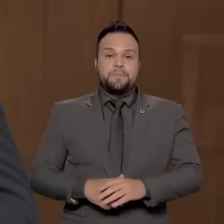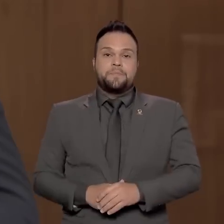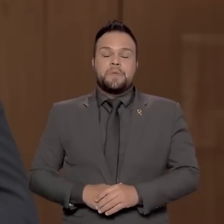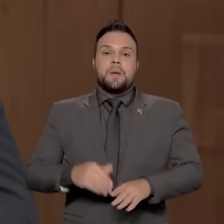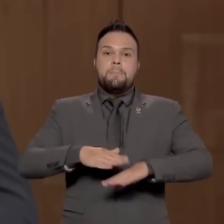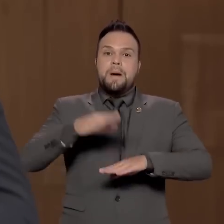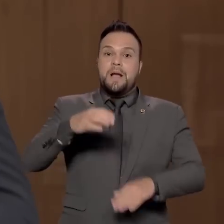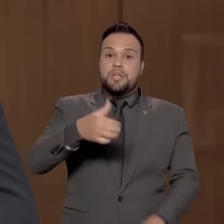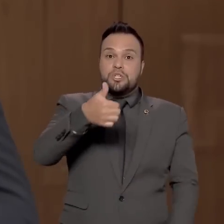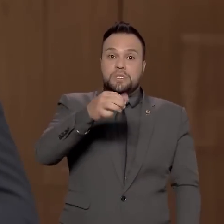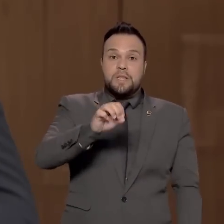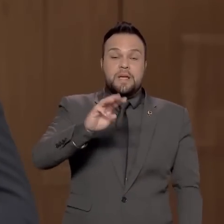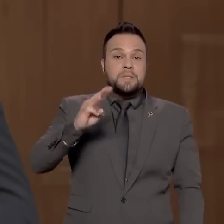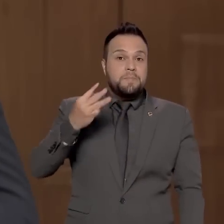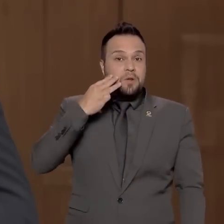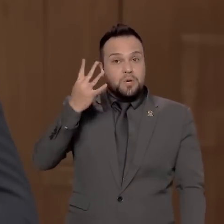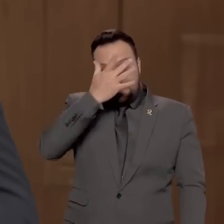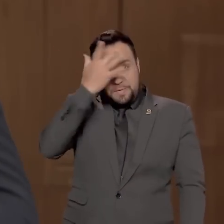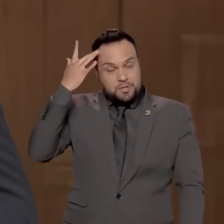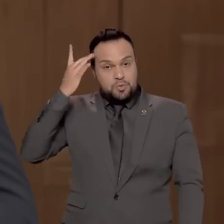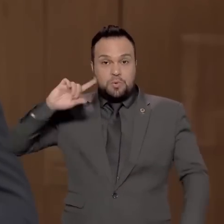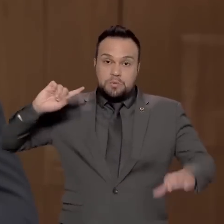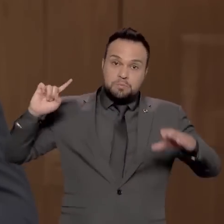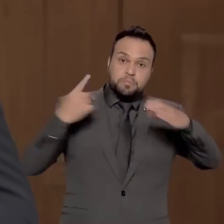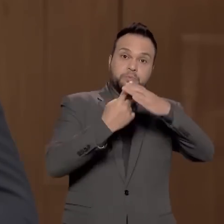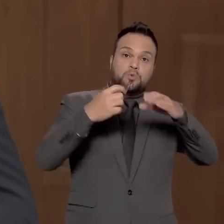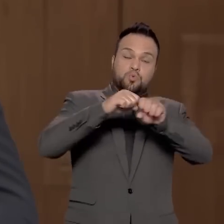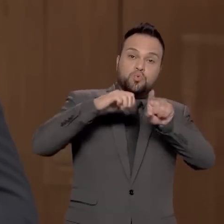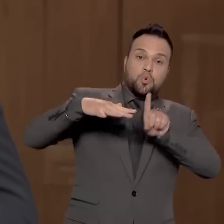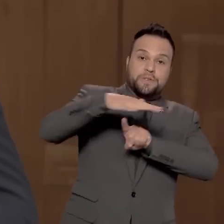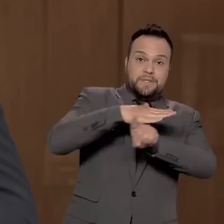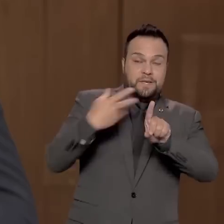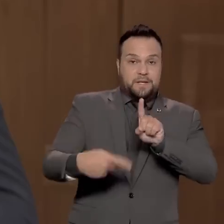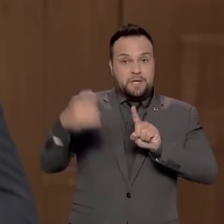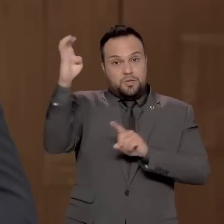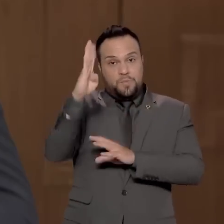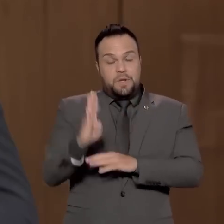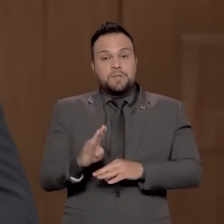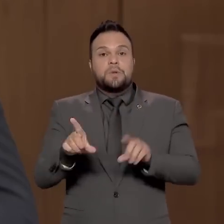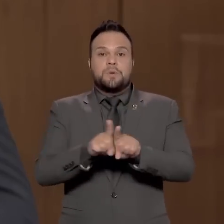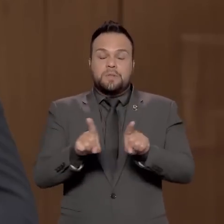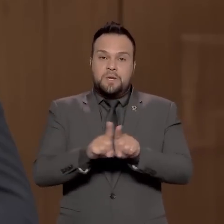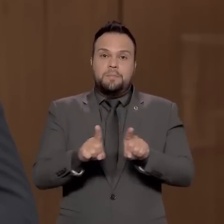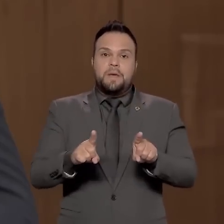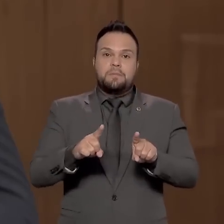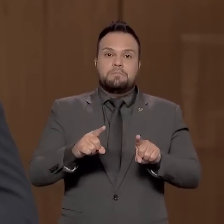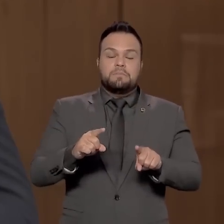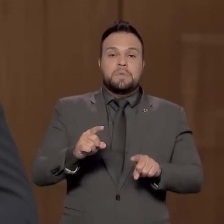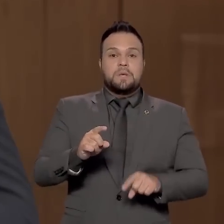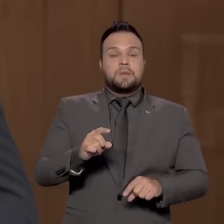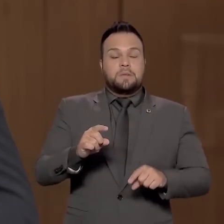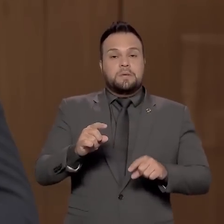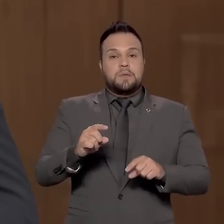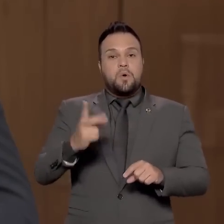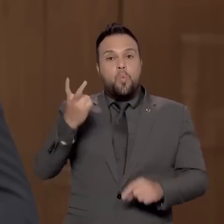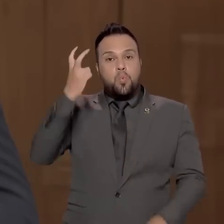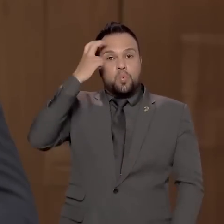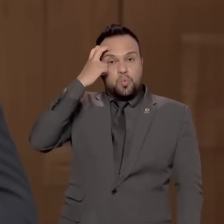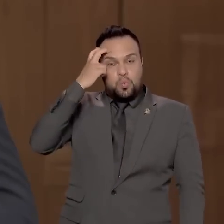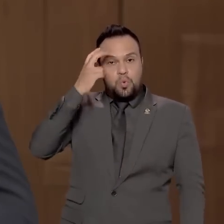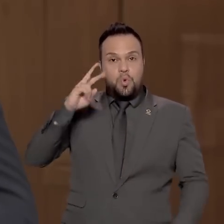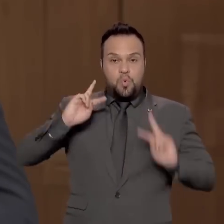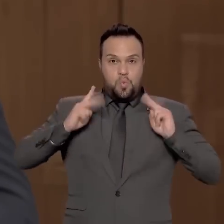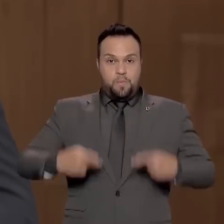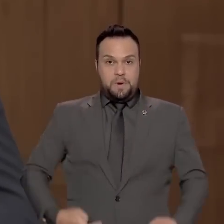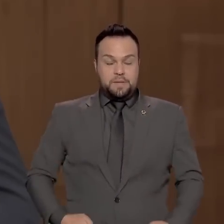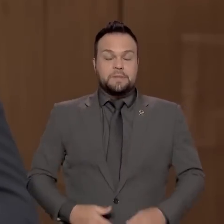África. São mais de 10 milhões de pessoas integradas à nossa sociedade e parte da nossa riqueza cultural e